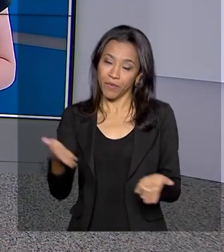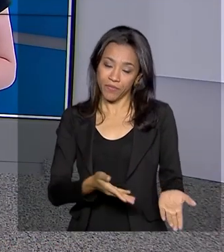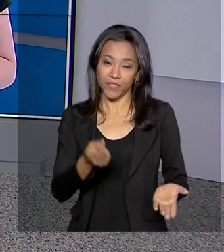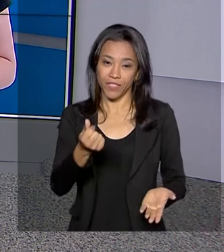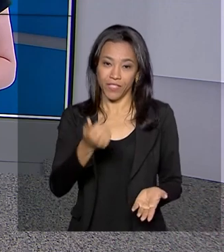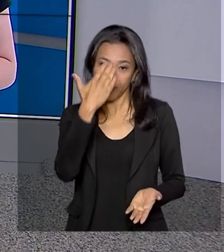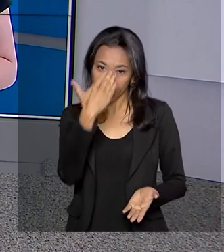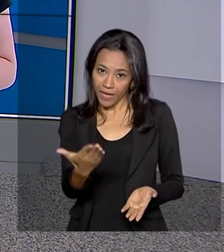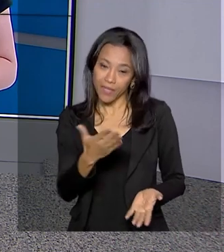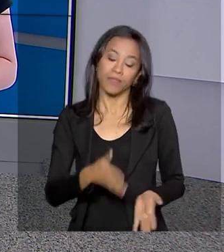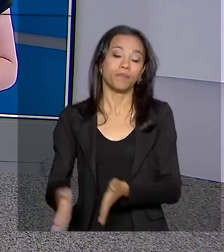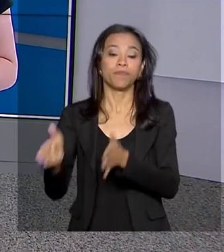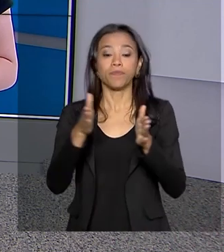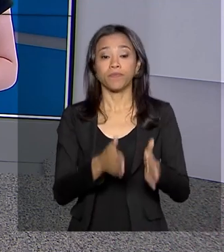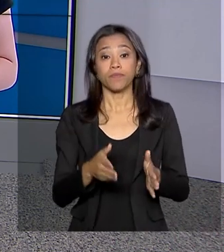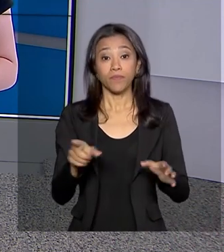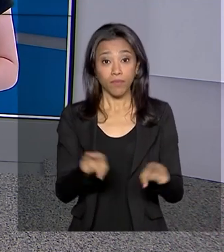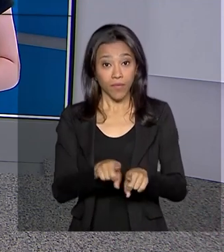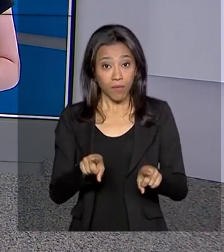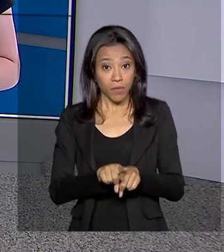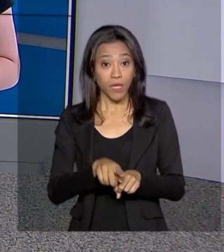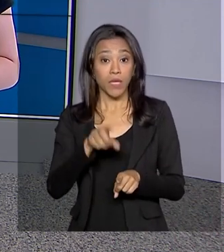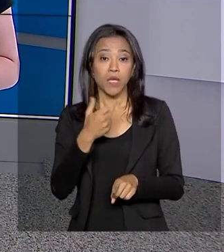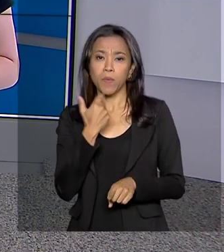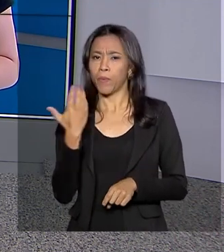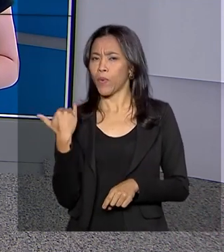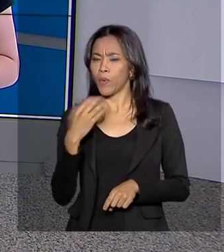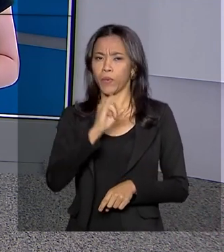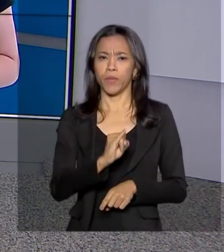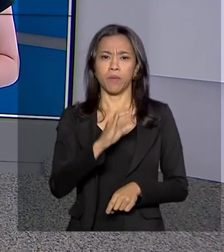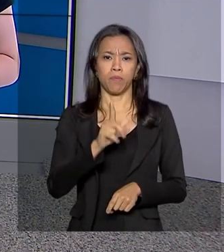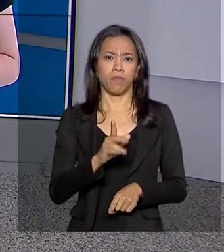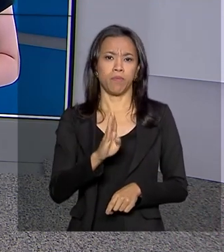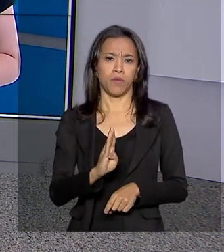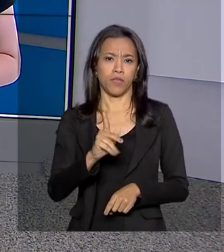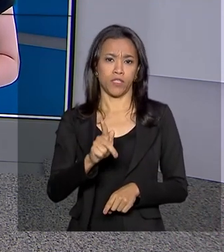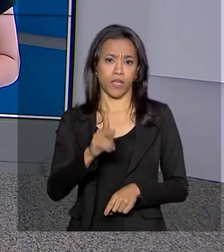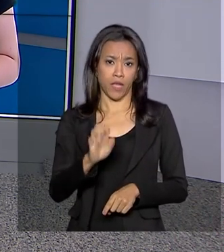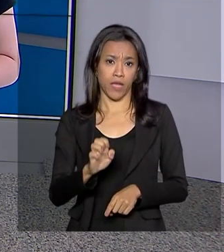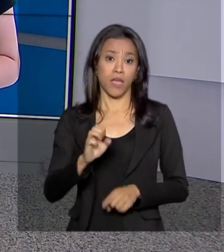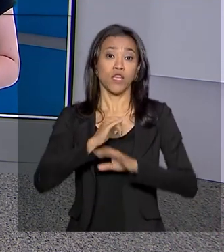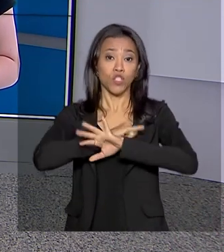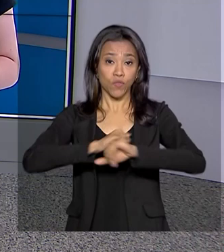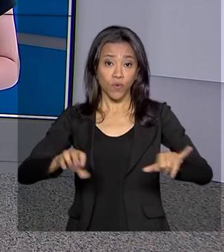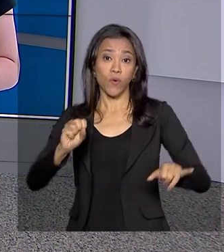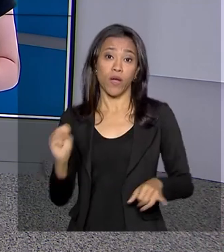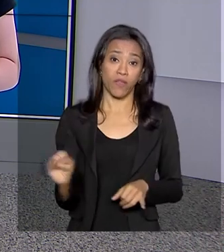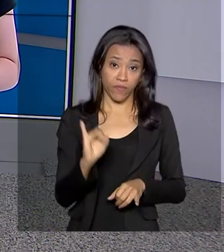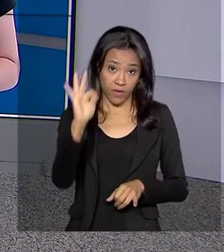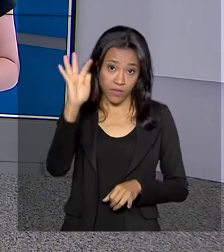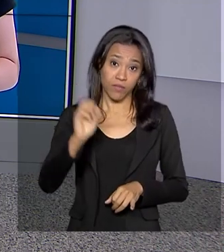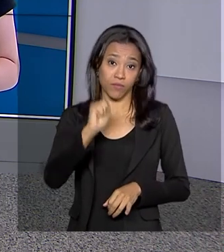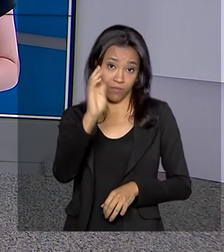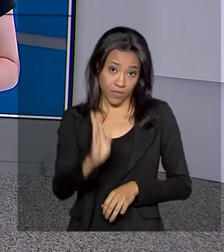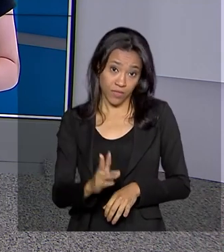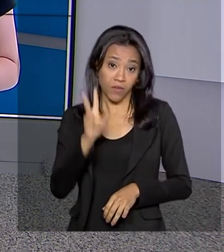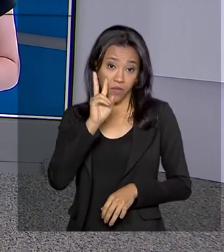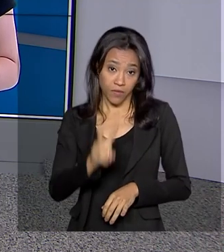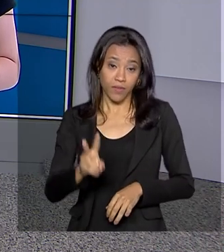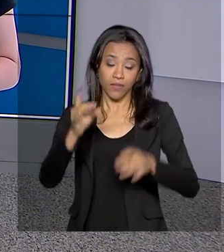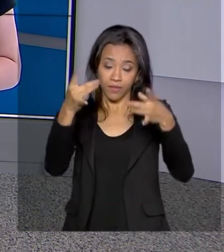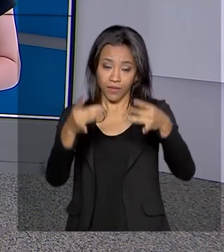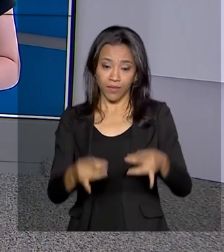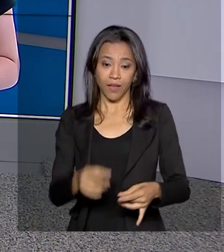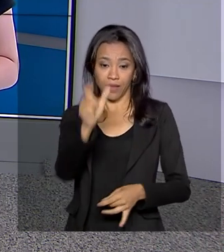dinheirinho. Obrigada. Olha, e o IBGE divulgou agora há pouco a inflação oficial do país no mês passado. Vamos ao Rio de Janeiro. A Alessandra Lago tem os